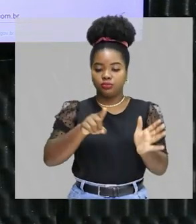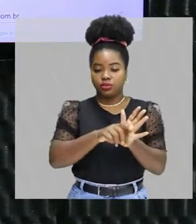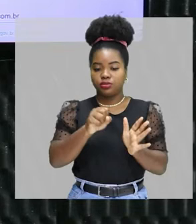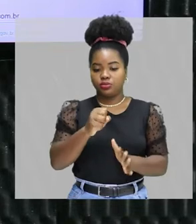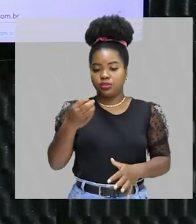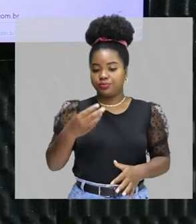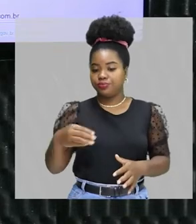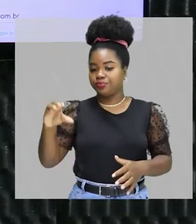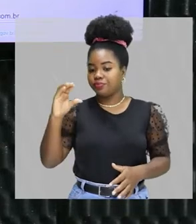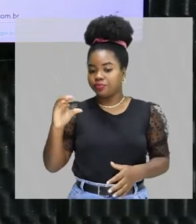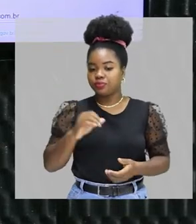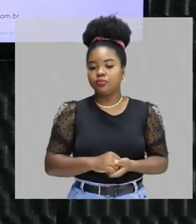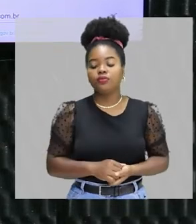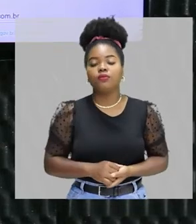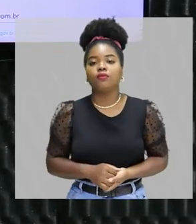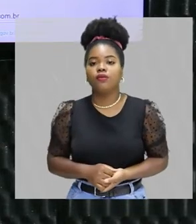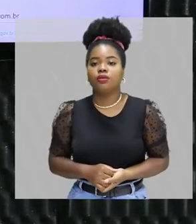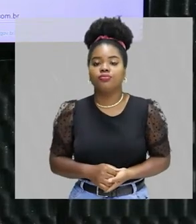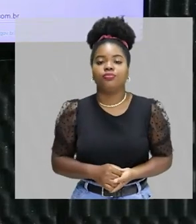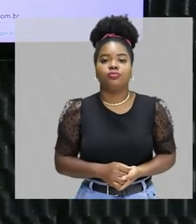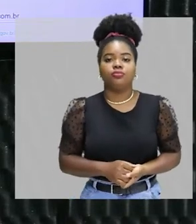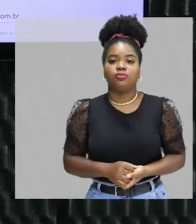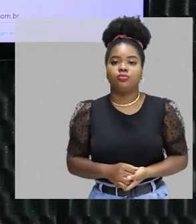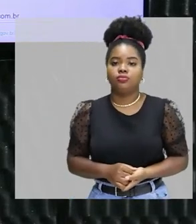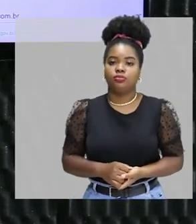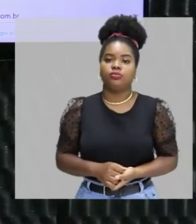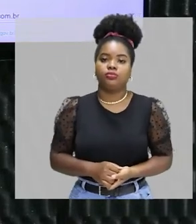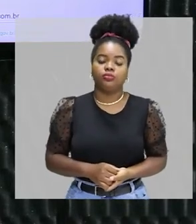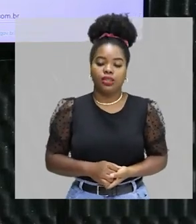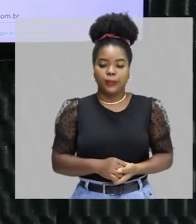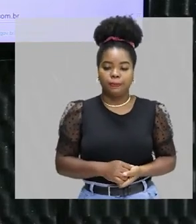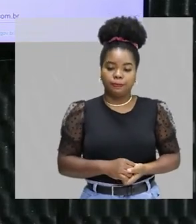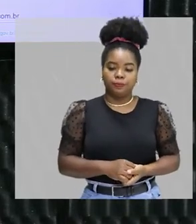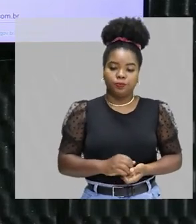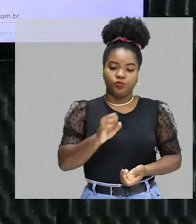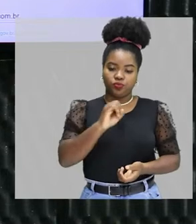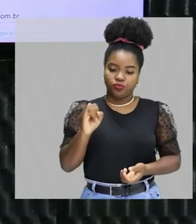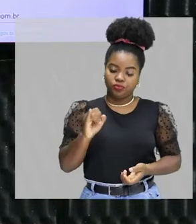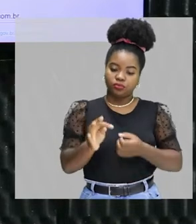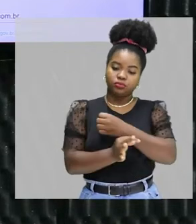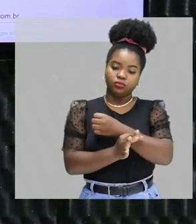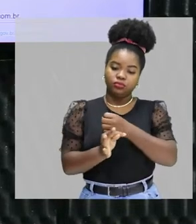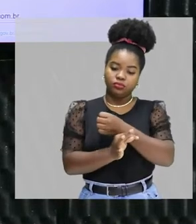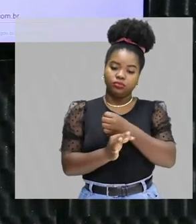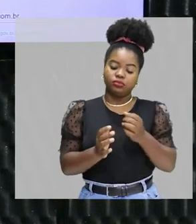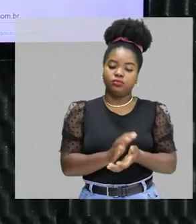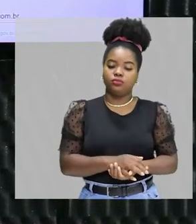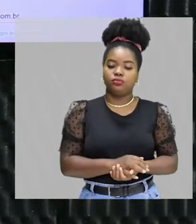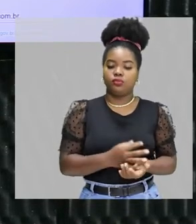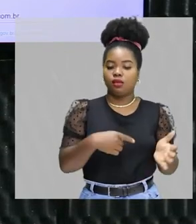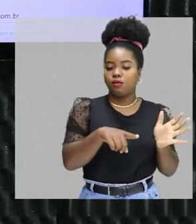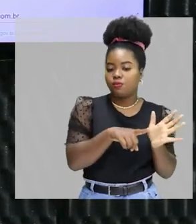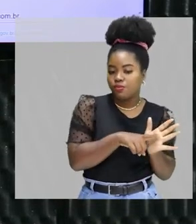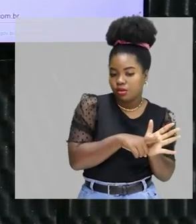Celsius. Turminha? Se estivéssemos, se estivéssemos, uma temperatura de menos 80,